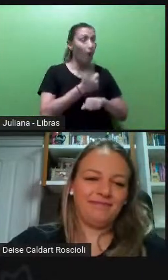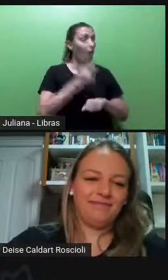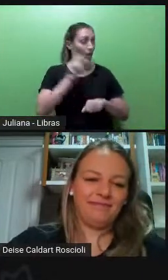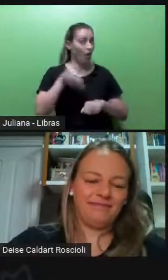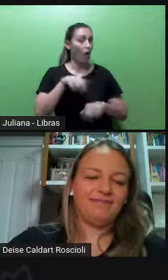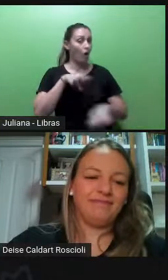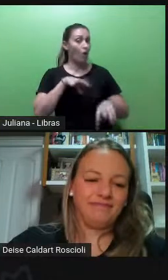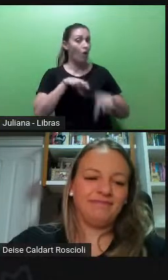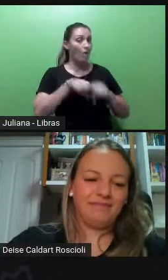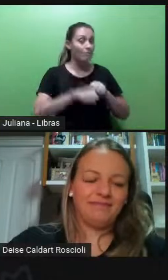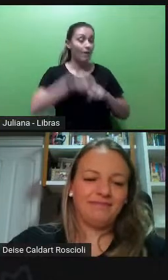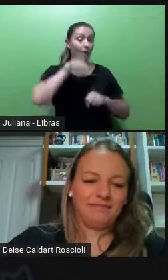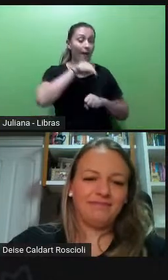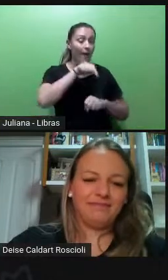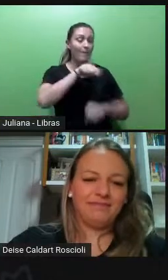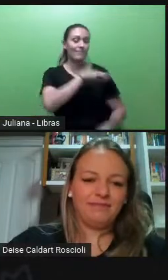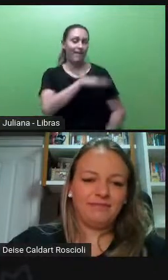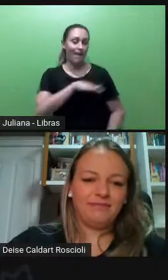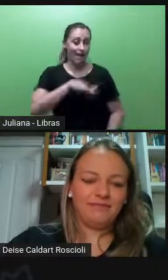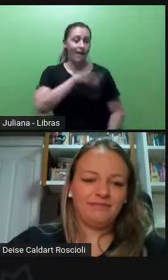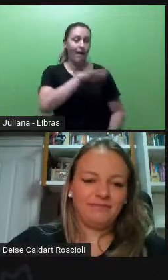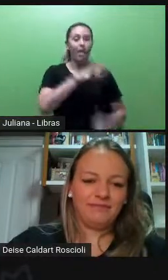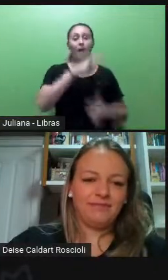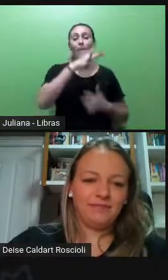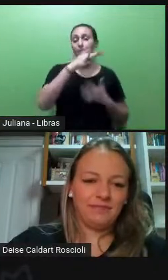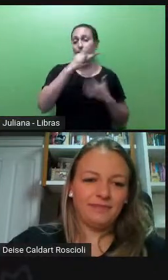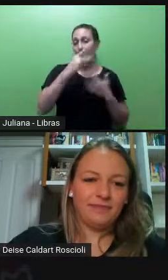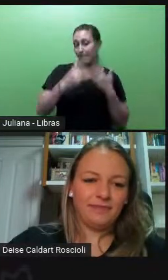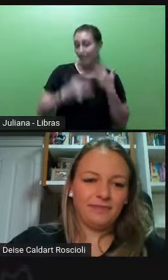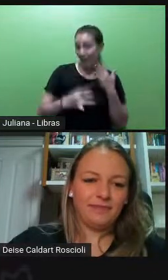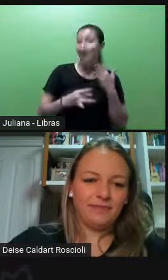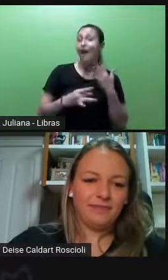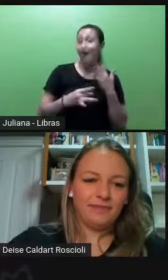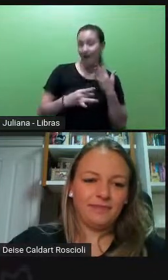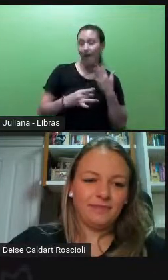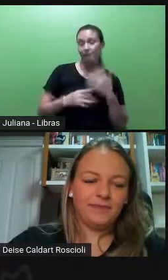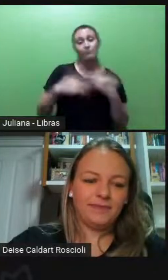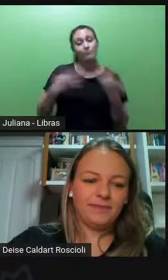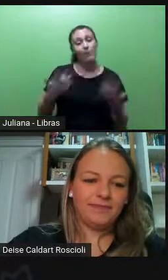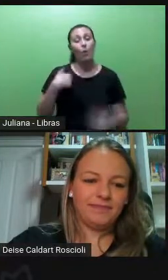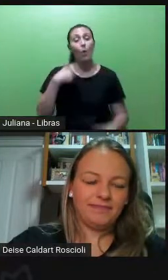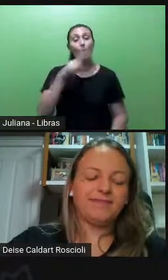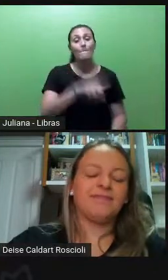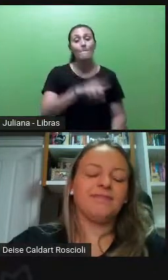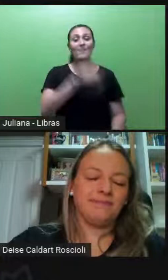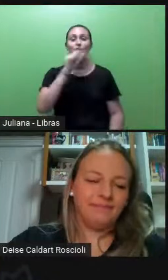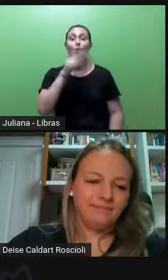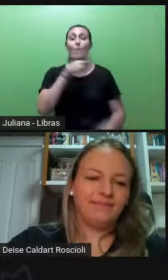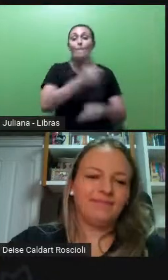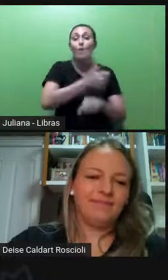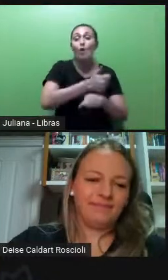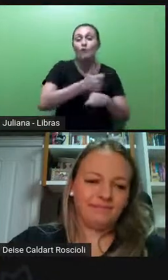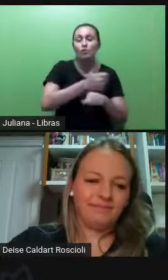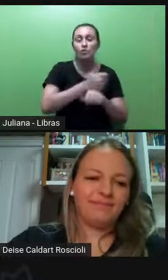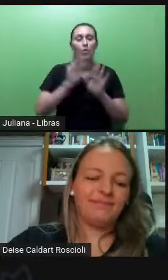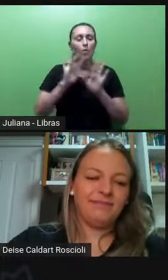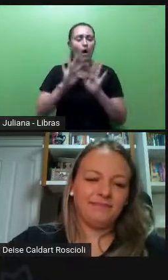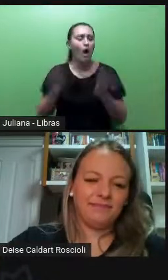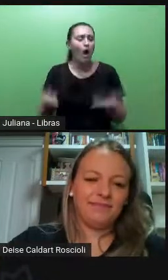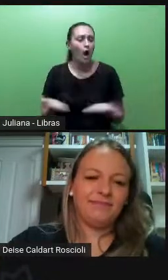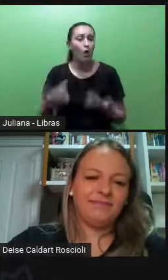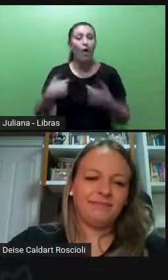em tal, né? E aí os requisitos de formação. Eu estou falando que eu busco profissional, né? Agora, quando eu falo eu preciso de